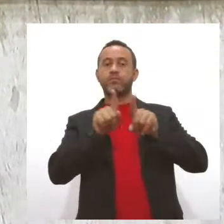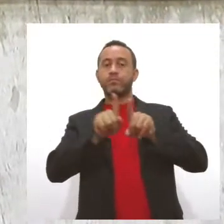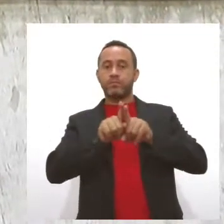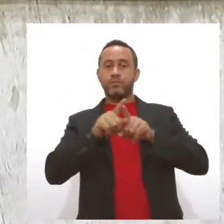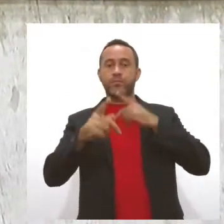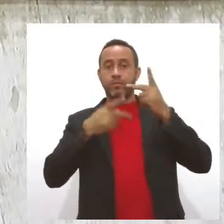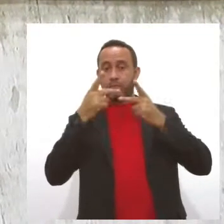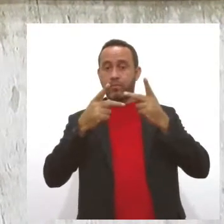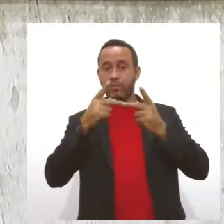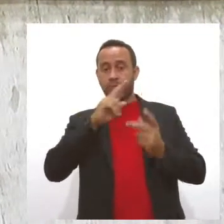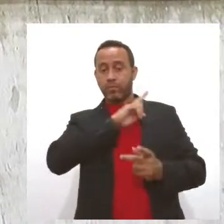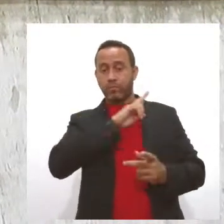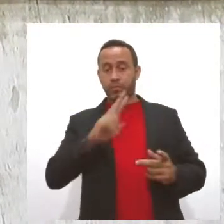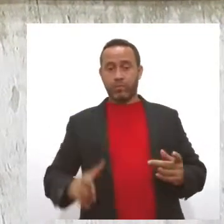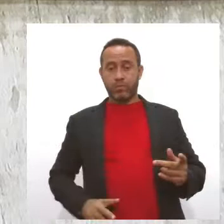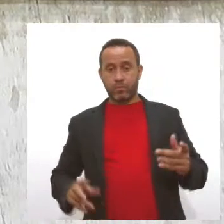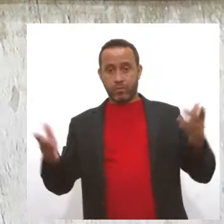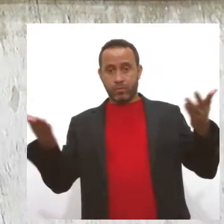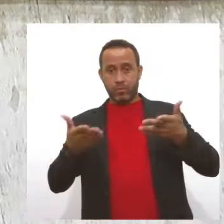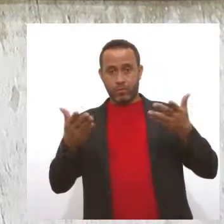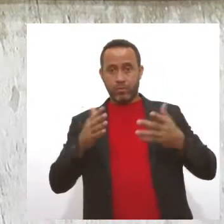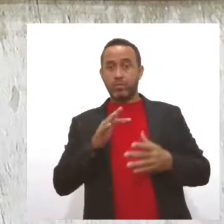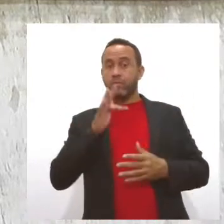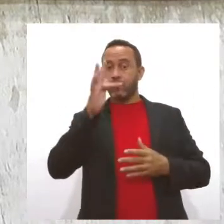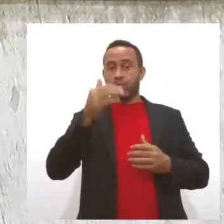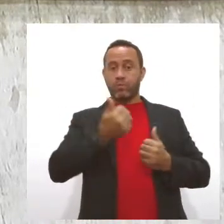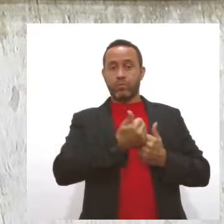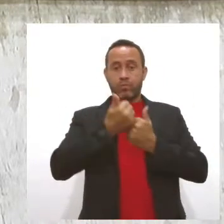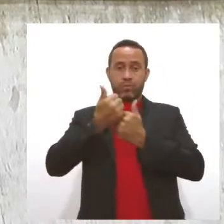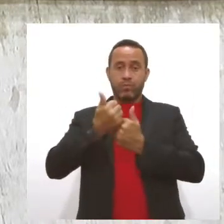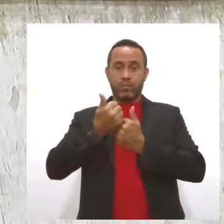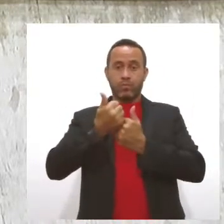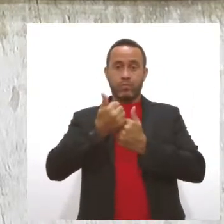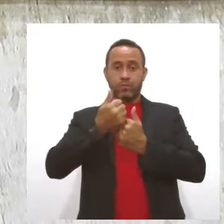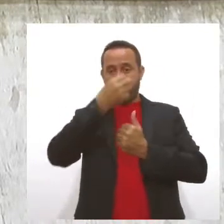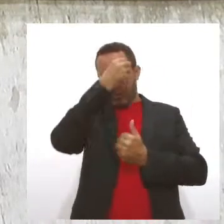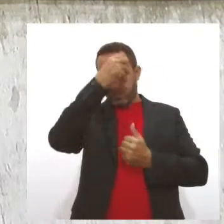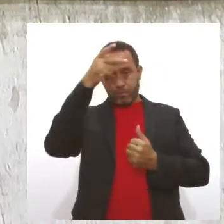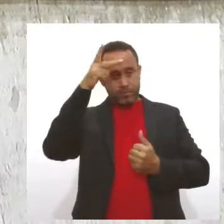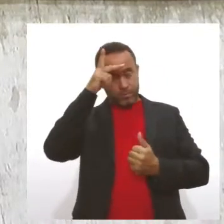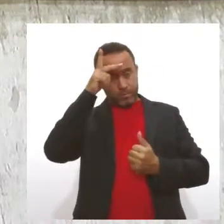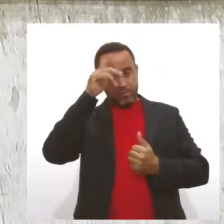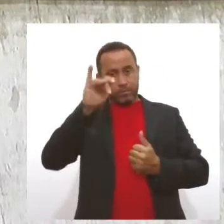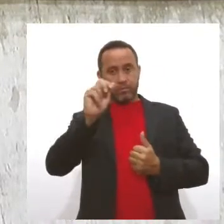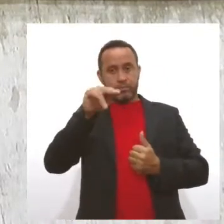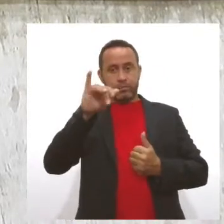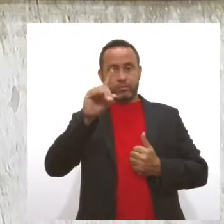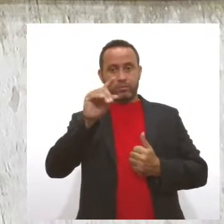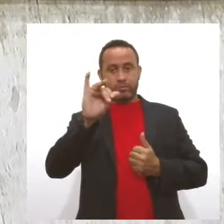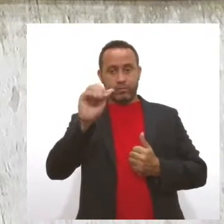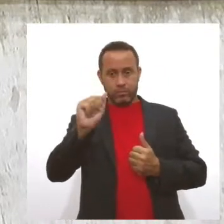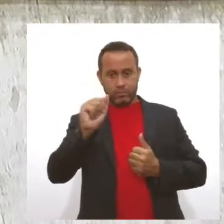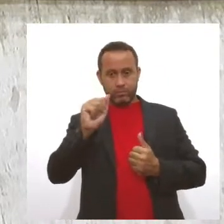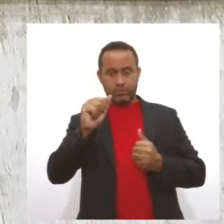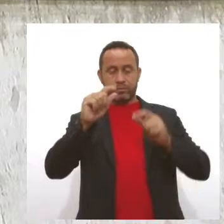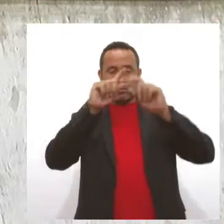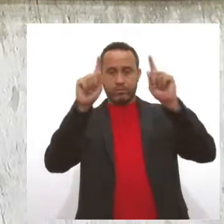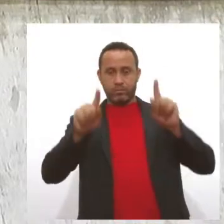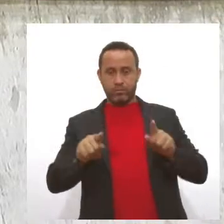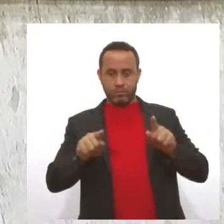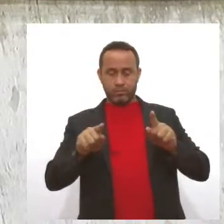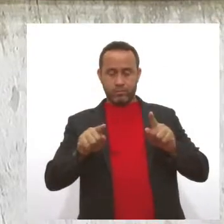vereador e futuro vice-prefeito de Laranjeiras, Jânio Dias, faz parte do quadro da empresa e